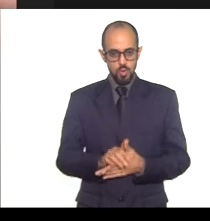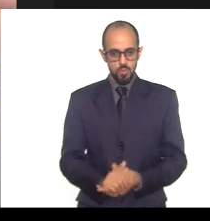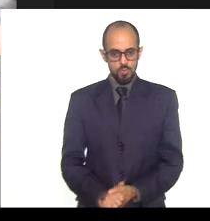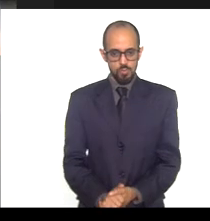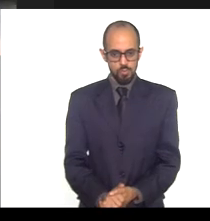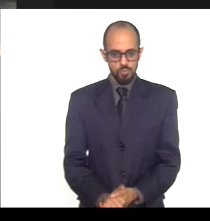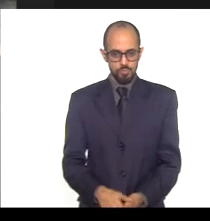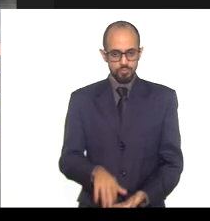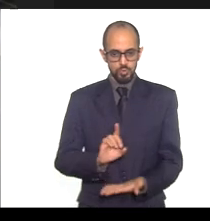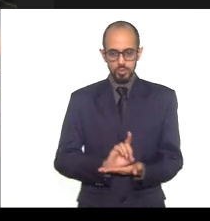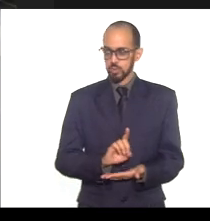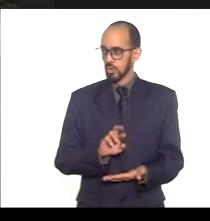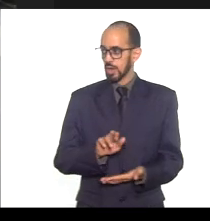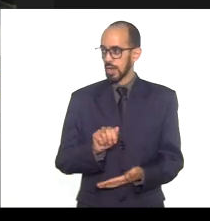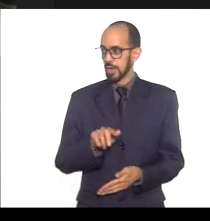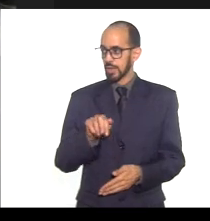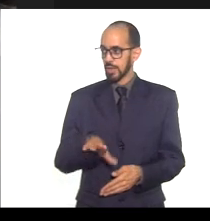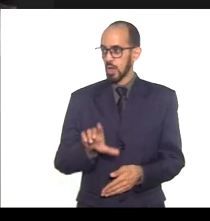Doutora Raquel.